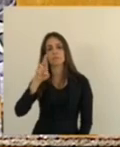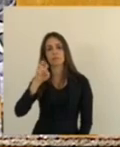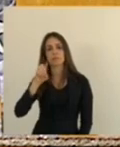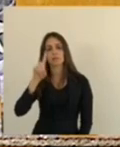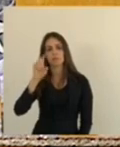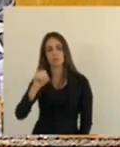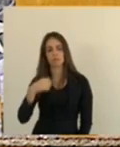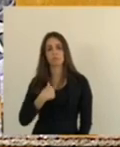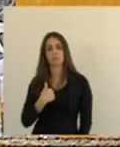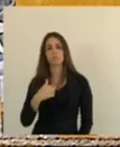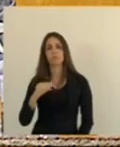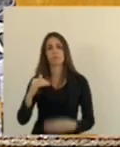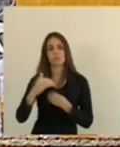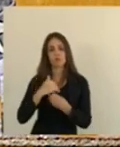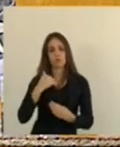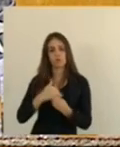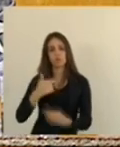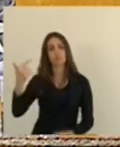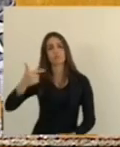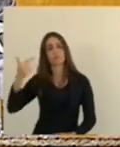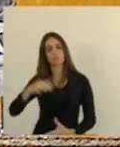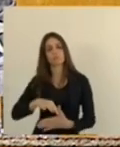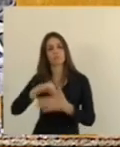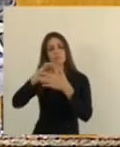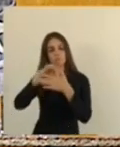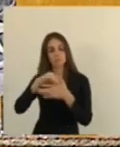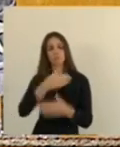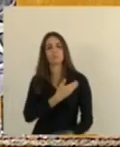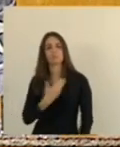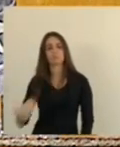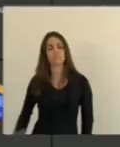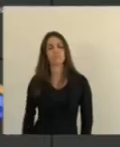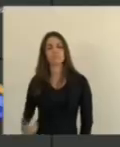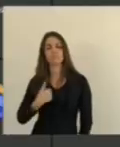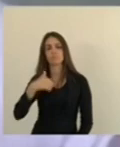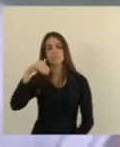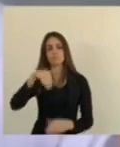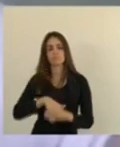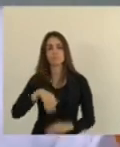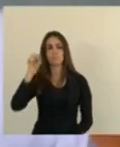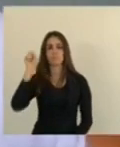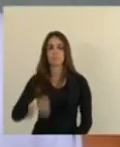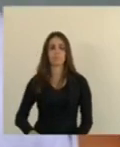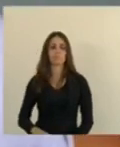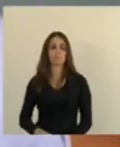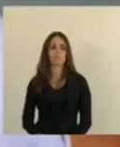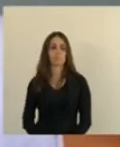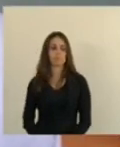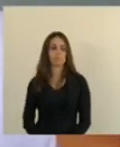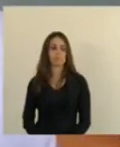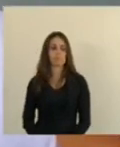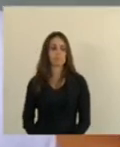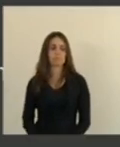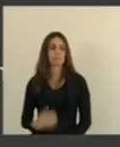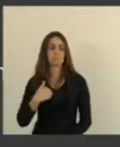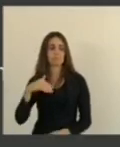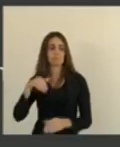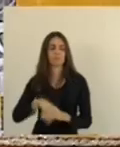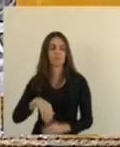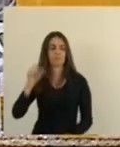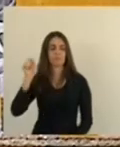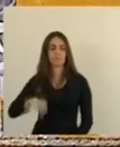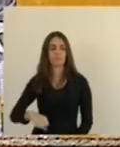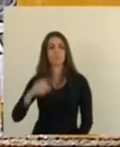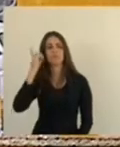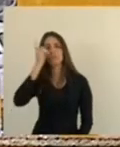Conforme a orientação do brilhante vice-líder, vou votar sim Deputado Engenheiro José Esmeraldo, vota sim Como